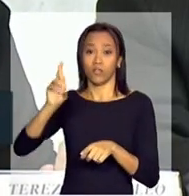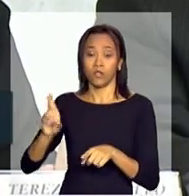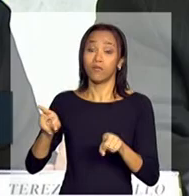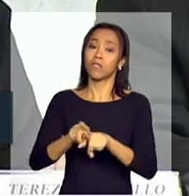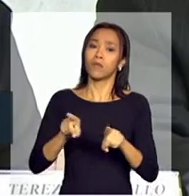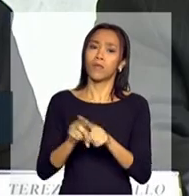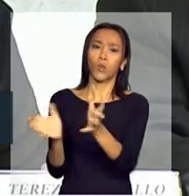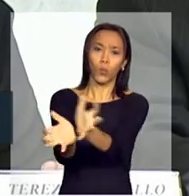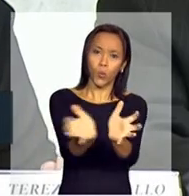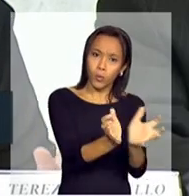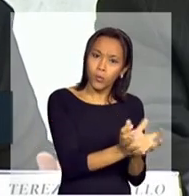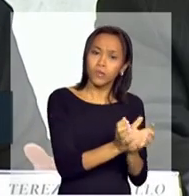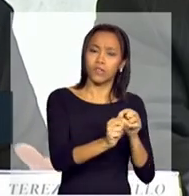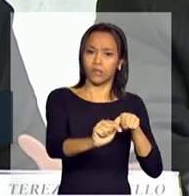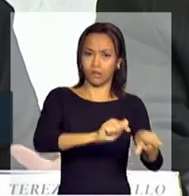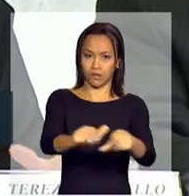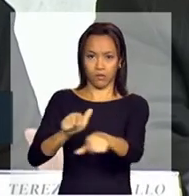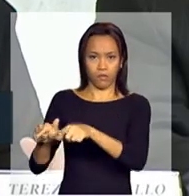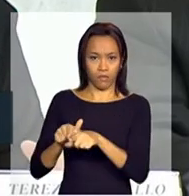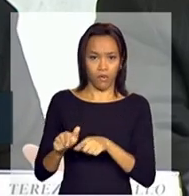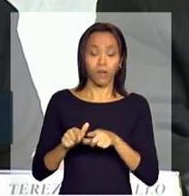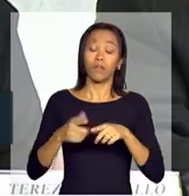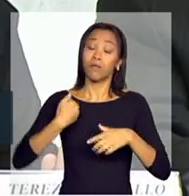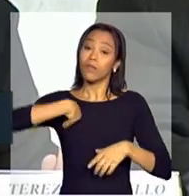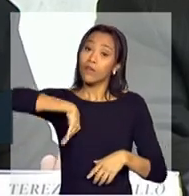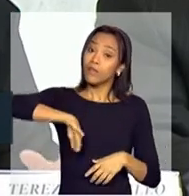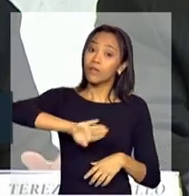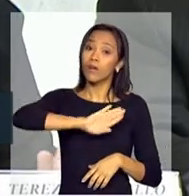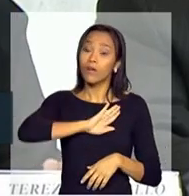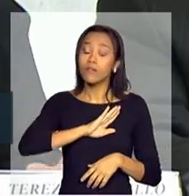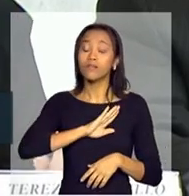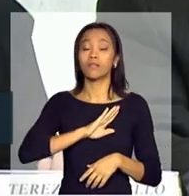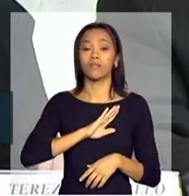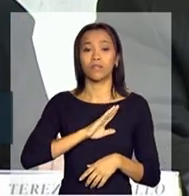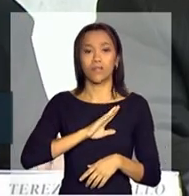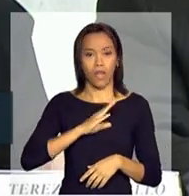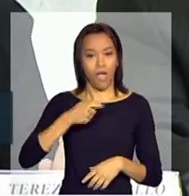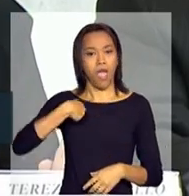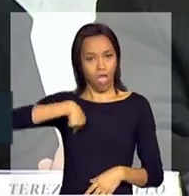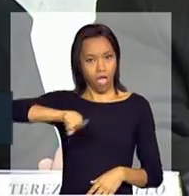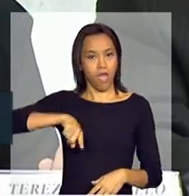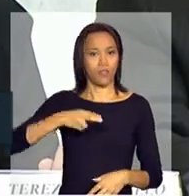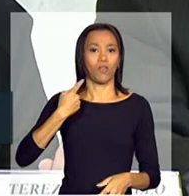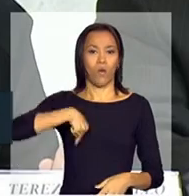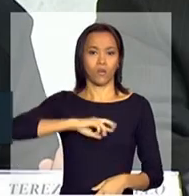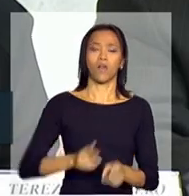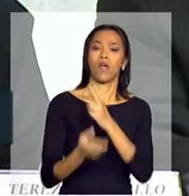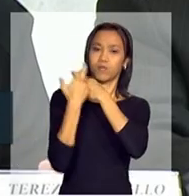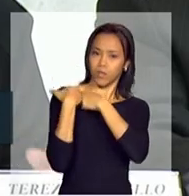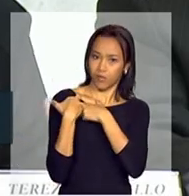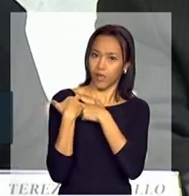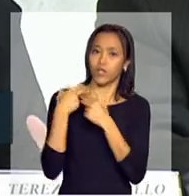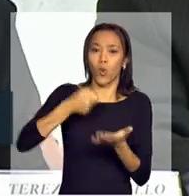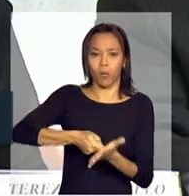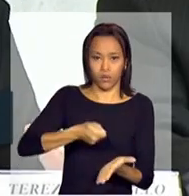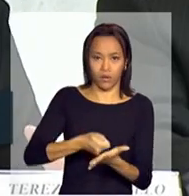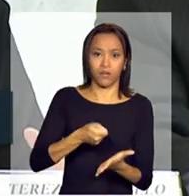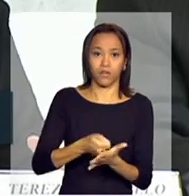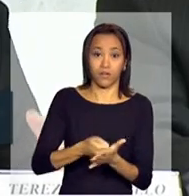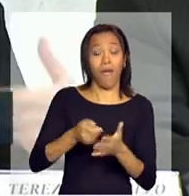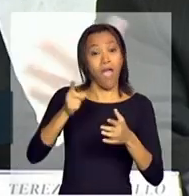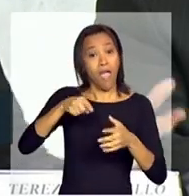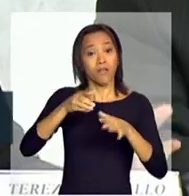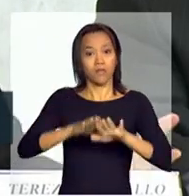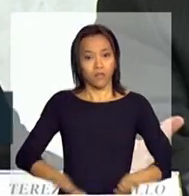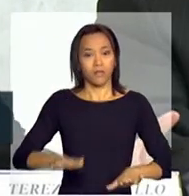trabalhadores, que para nós é nossa obrigação. Não só para nós faz parte do nosso